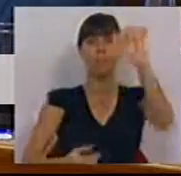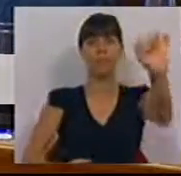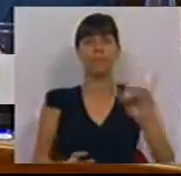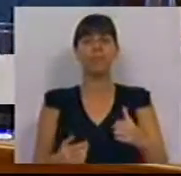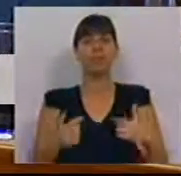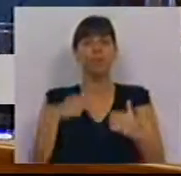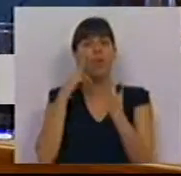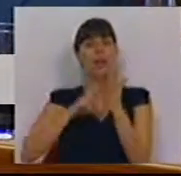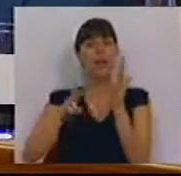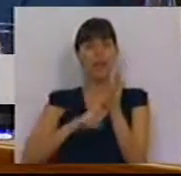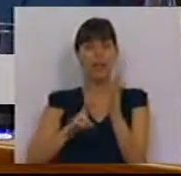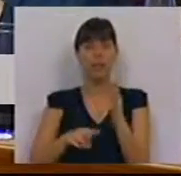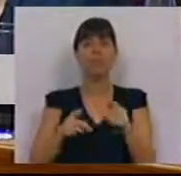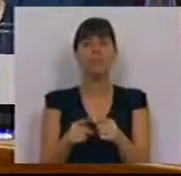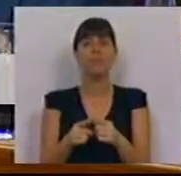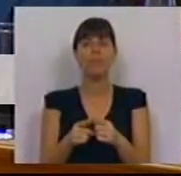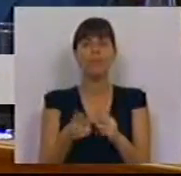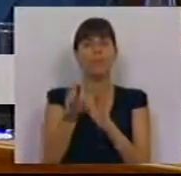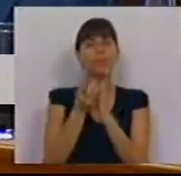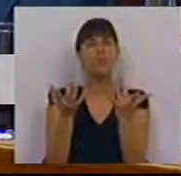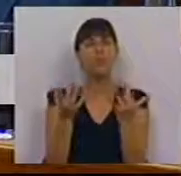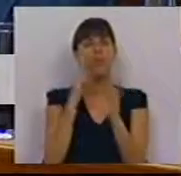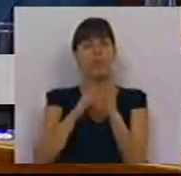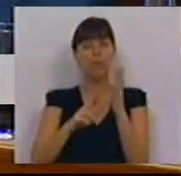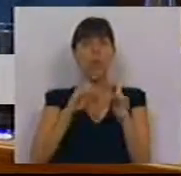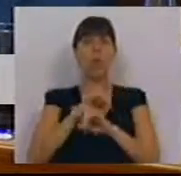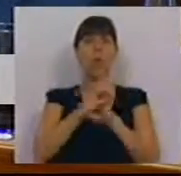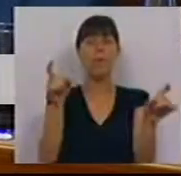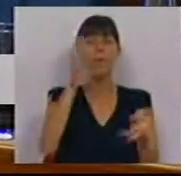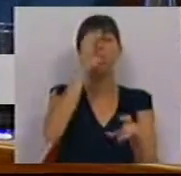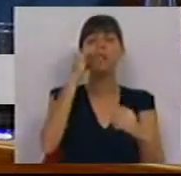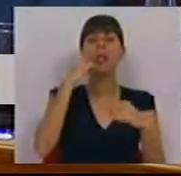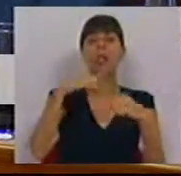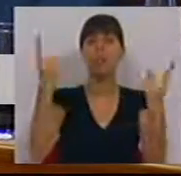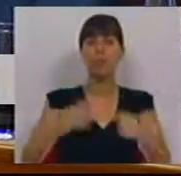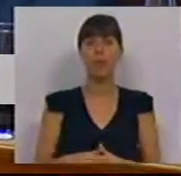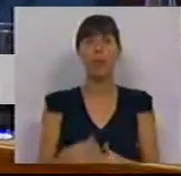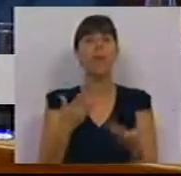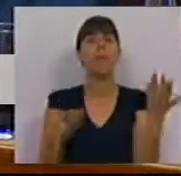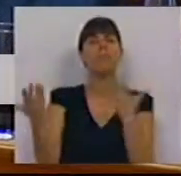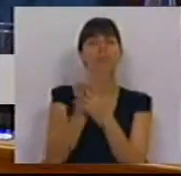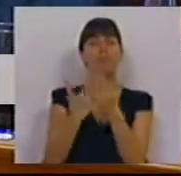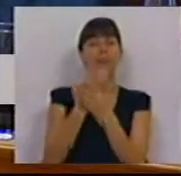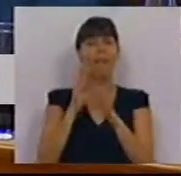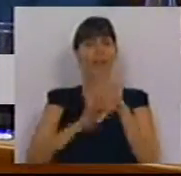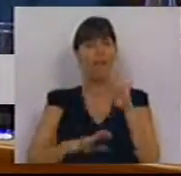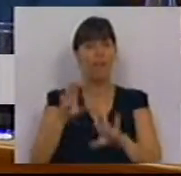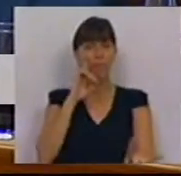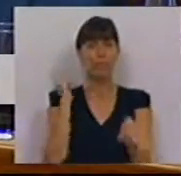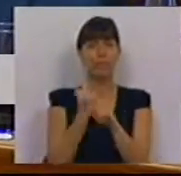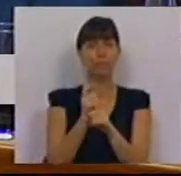Vou ler o comunicado do Ministério Público. As diligências realizadas